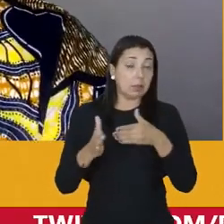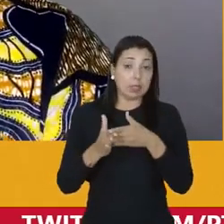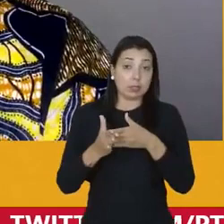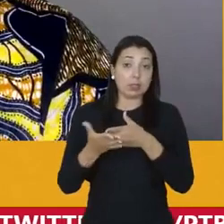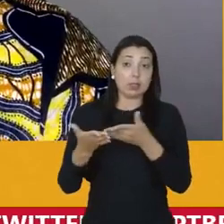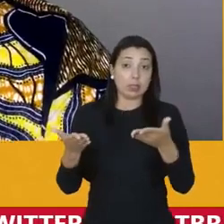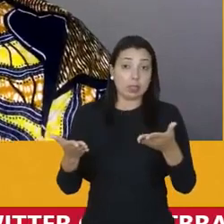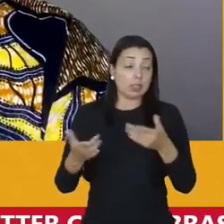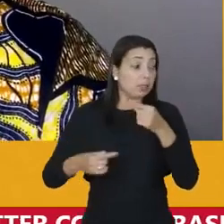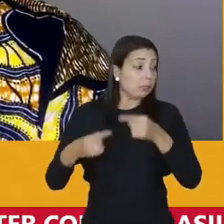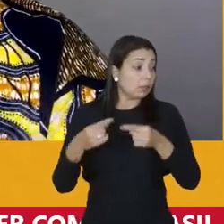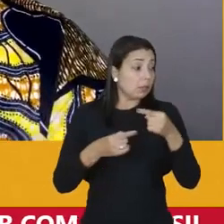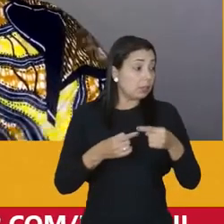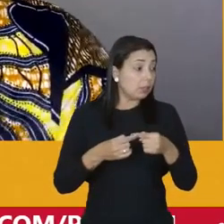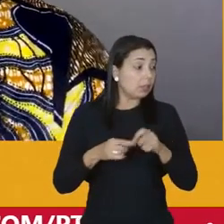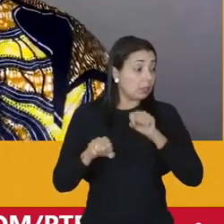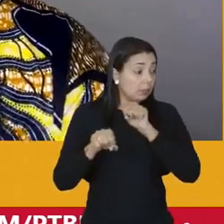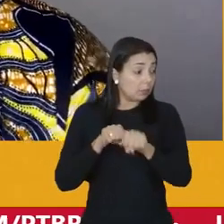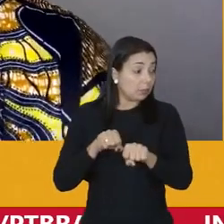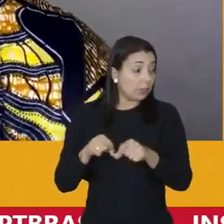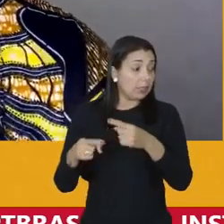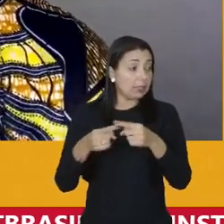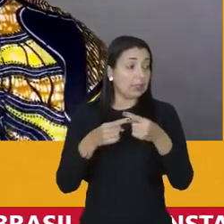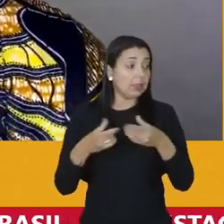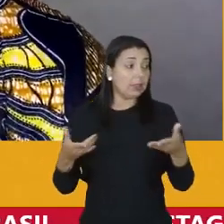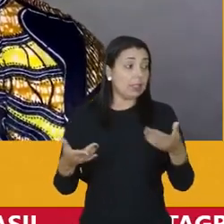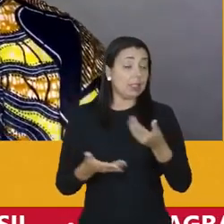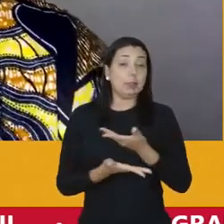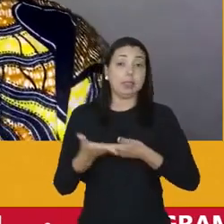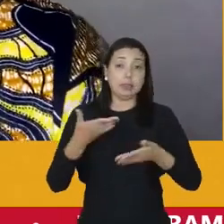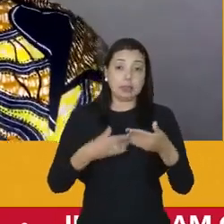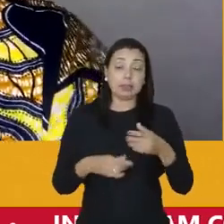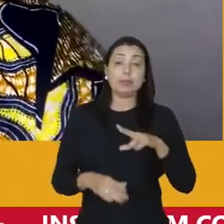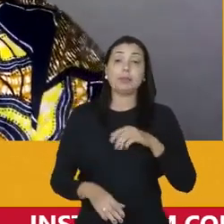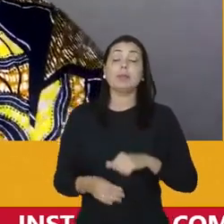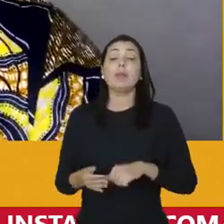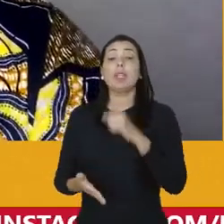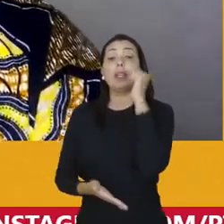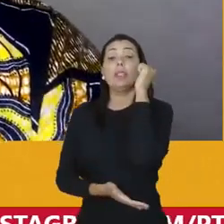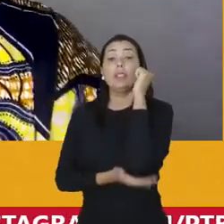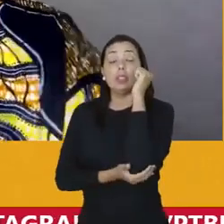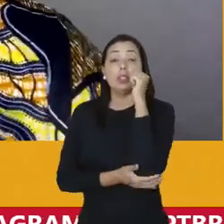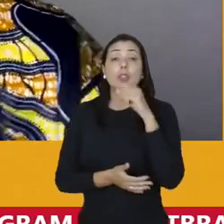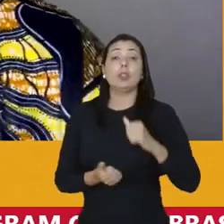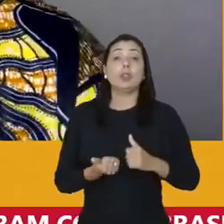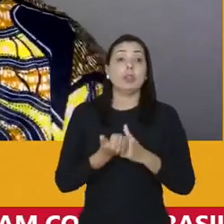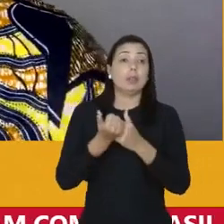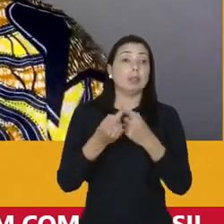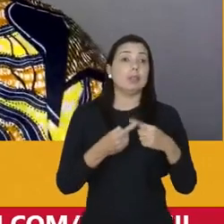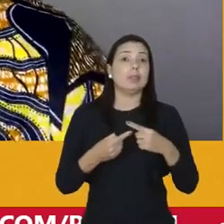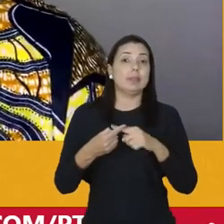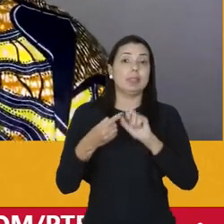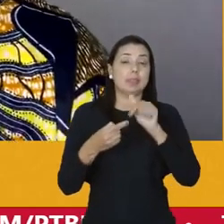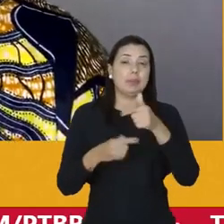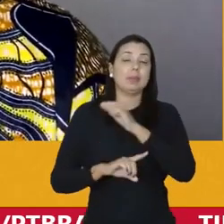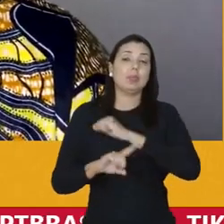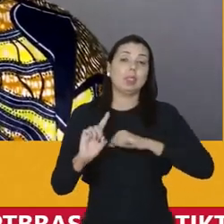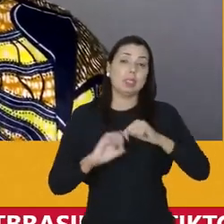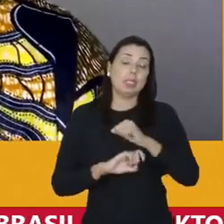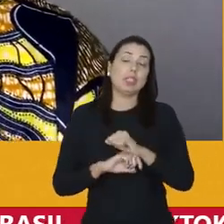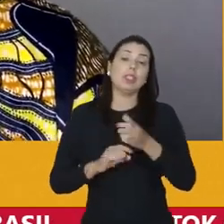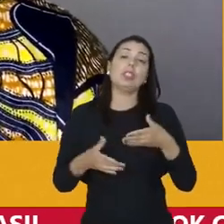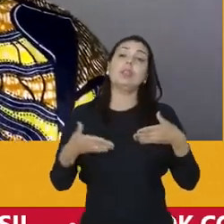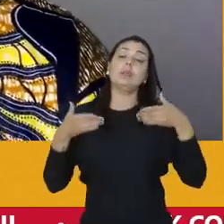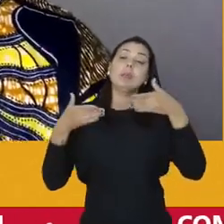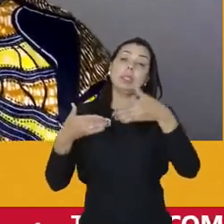diretamente numa política que nos mata constantemente mas a gente vai resistir e estrategicamente ocupar para poder modificar uma sociedade que nos